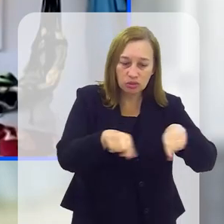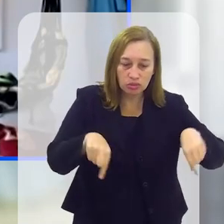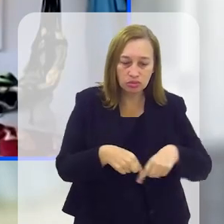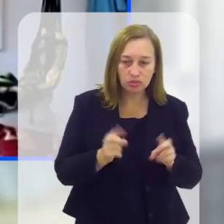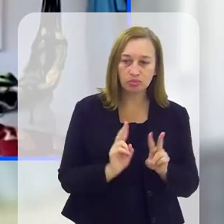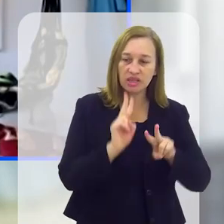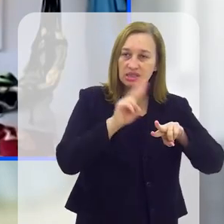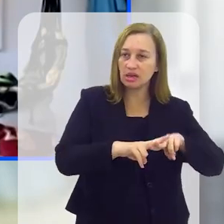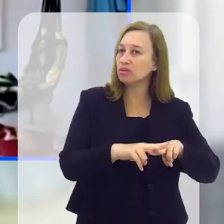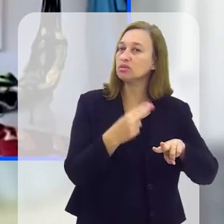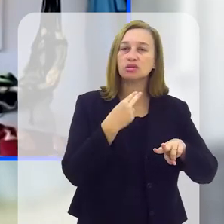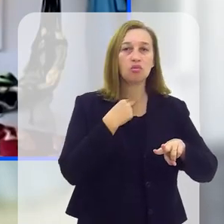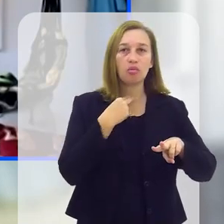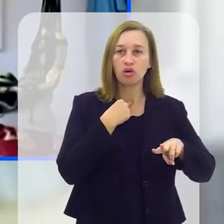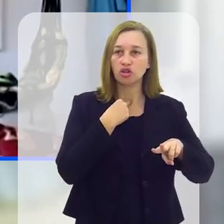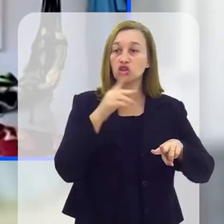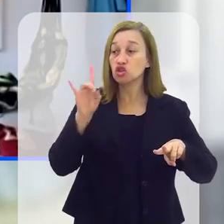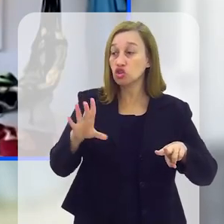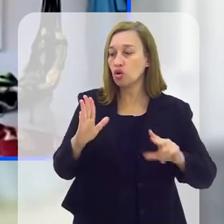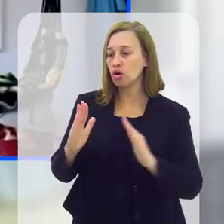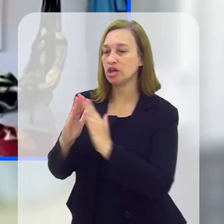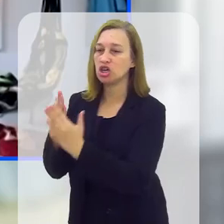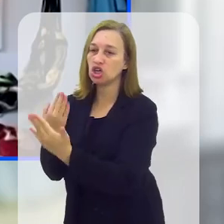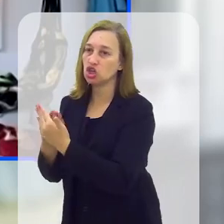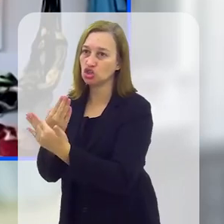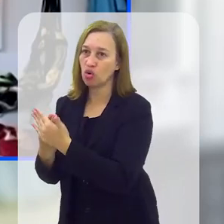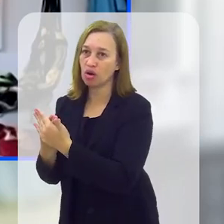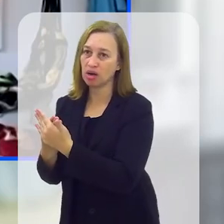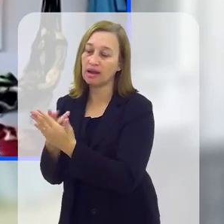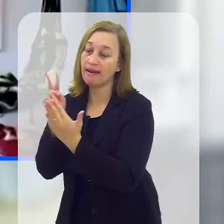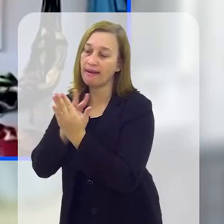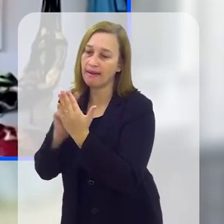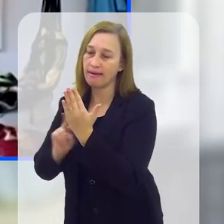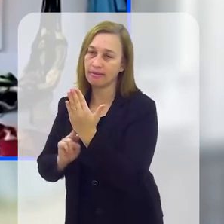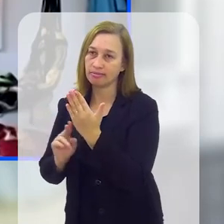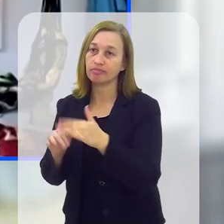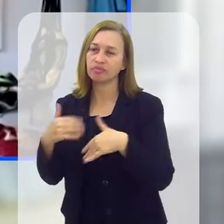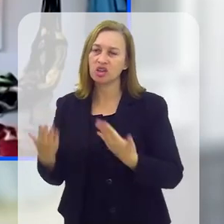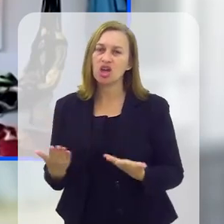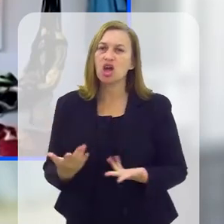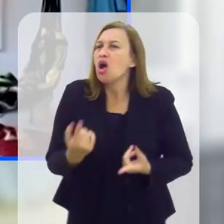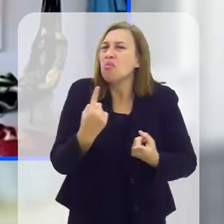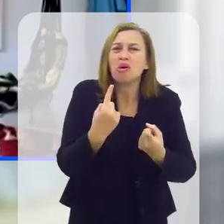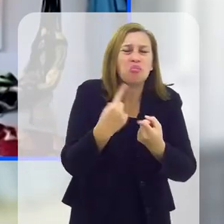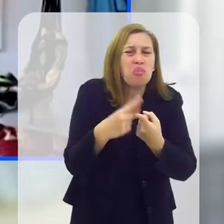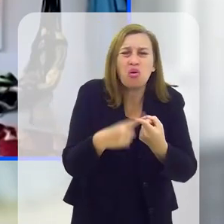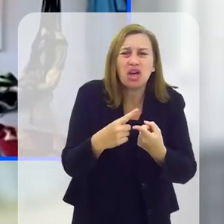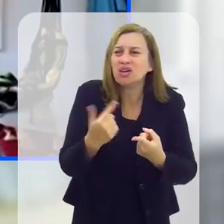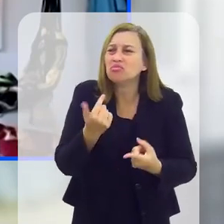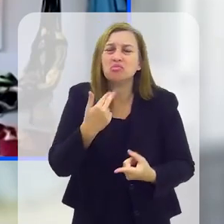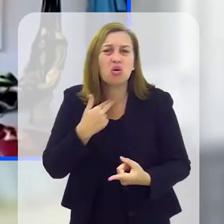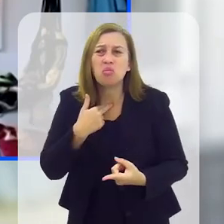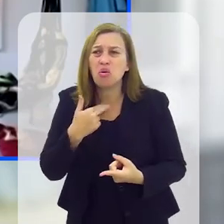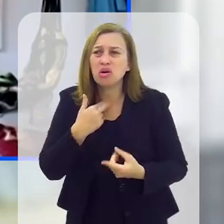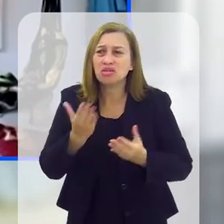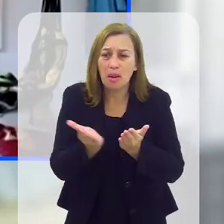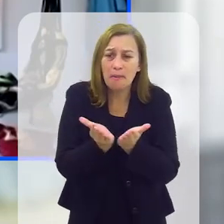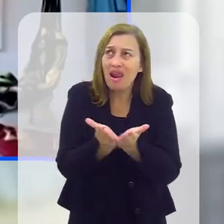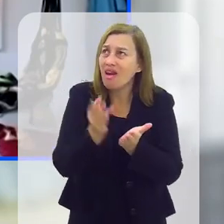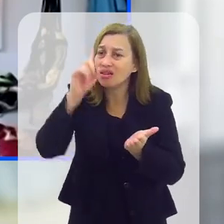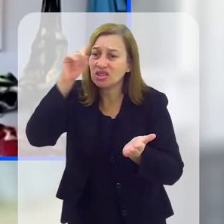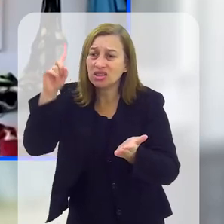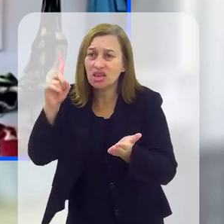vez levei um exemplar da Bíblia e o diretor disse que não podia dar para eles. Mas por que não pode dar o exemplar da Bíblia?